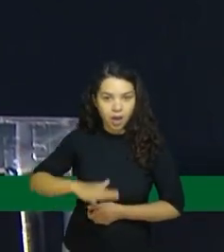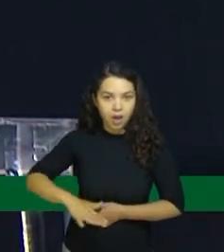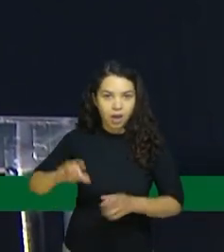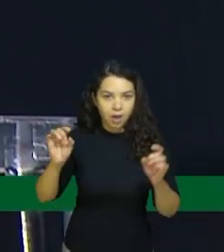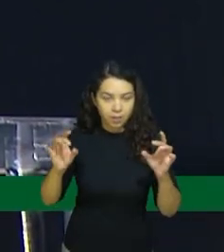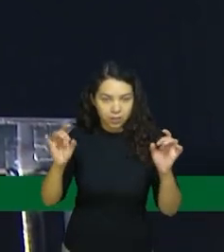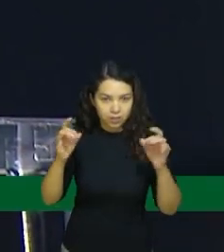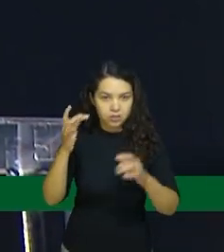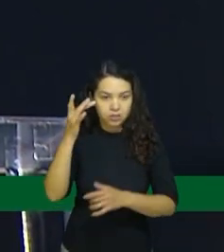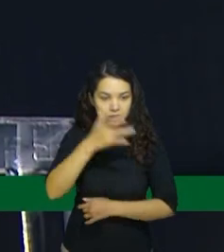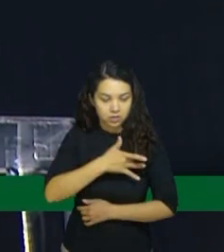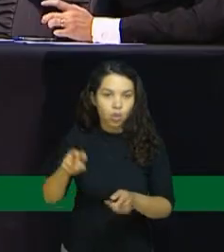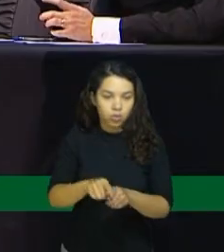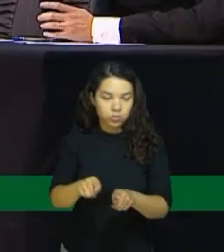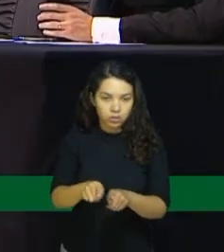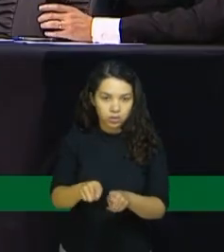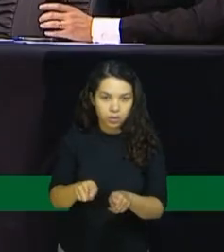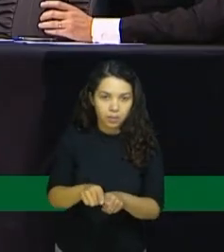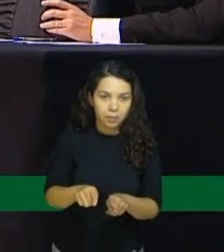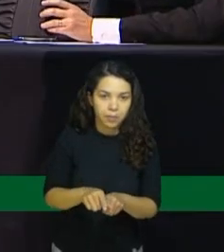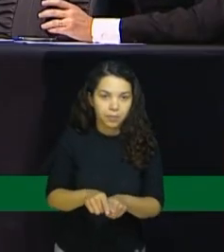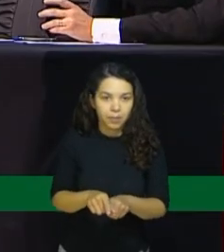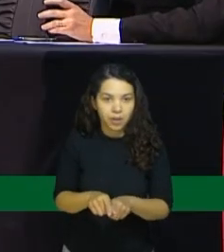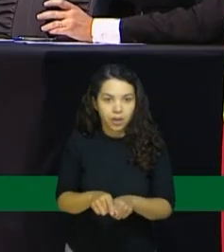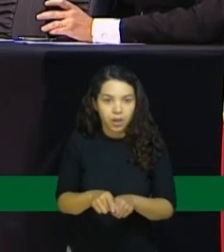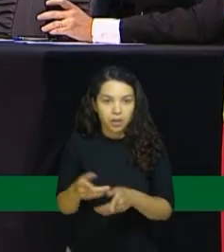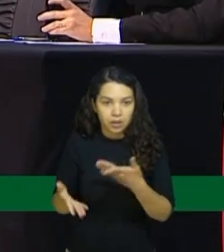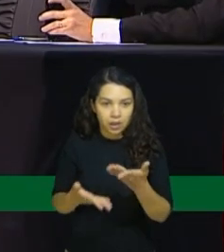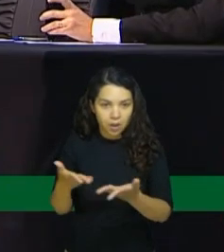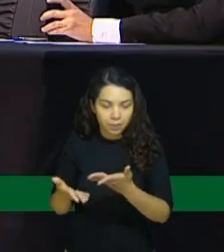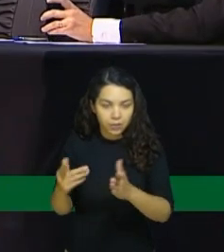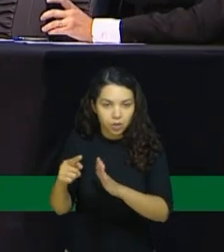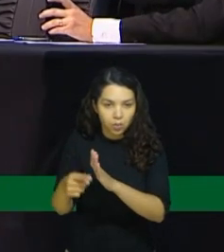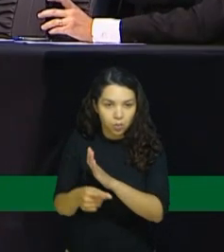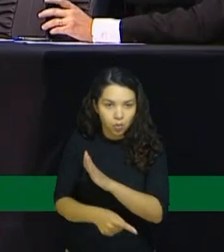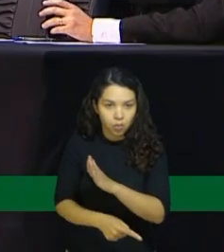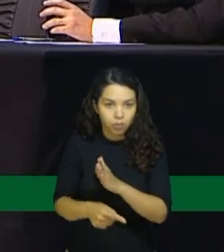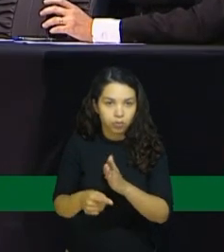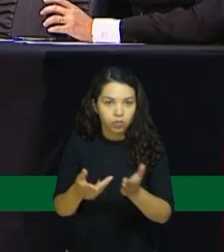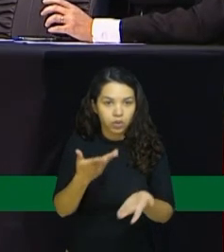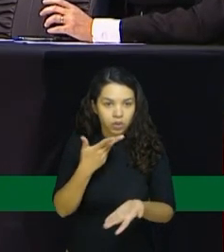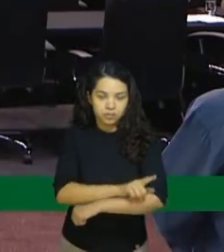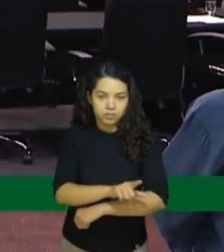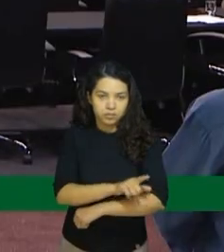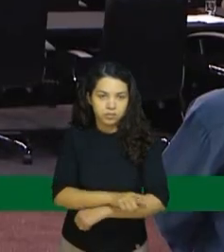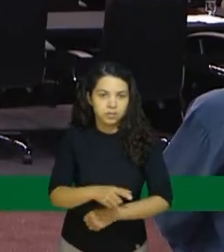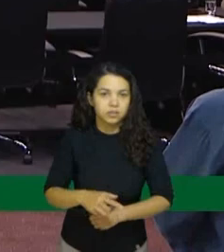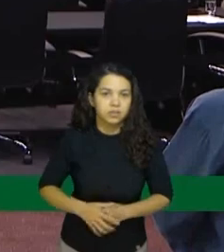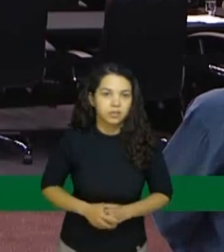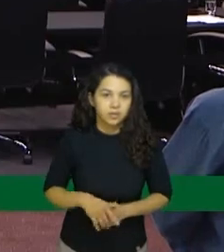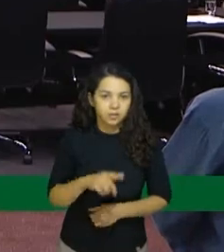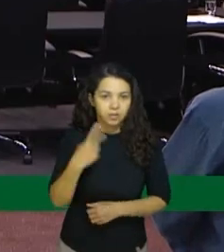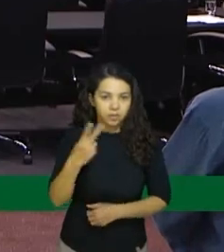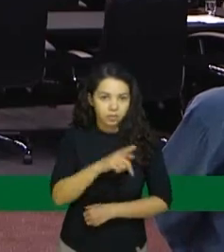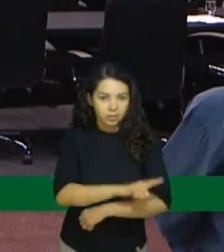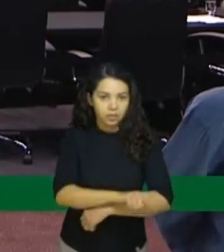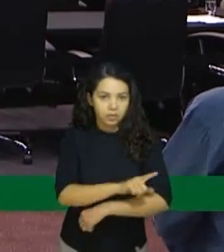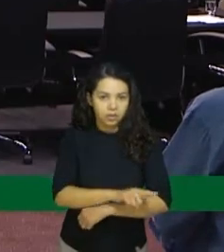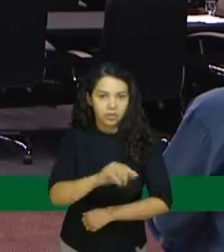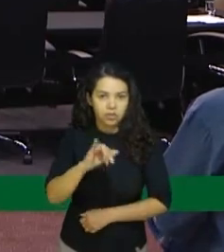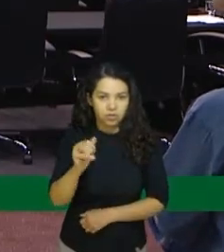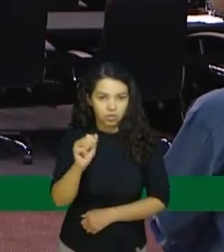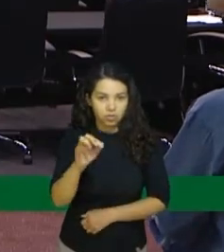Seara do Bem e agradeceu a atenção que os deputados, especialmente da bancada da Serra, já prestaram à instituição.